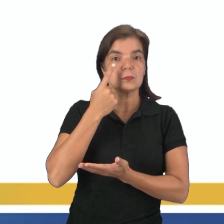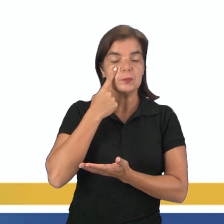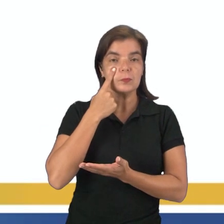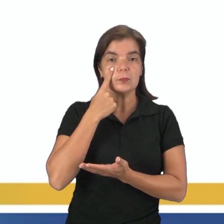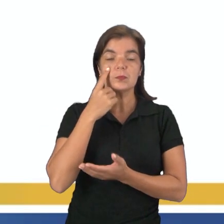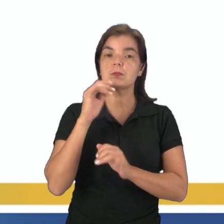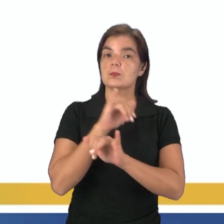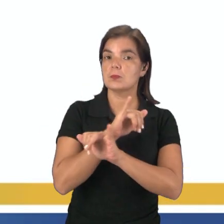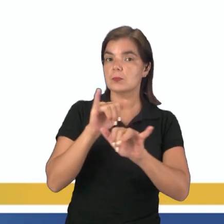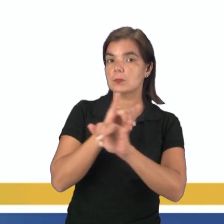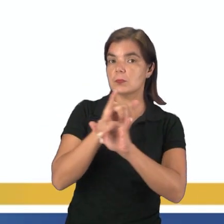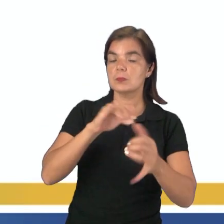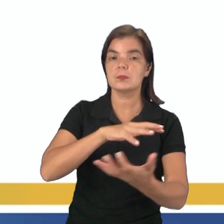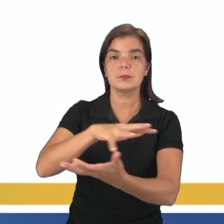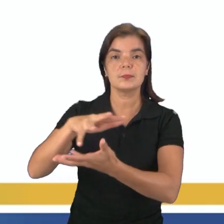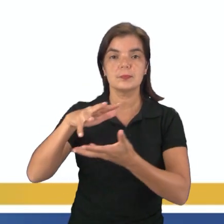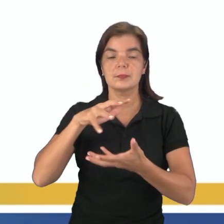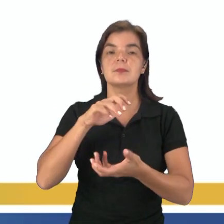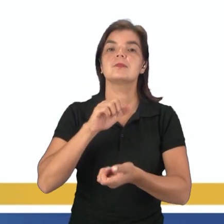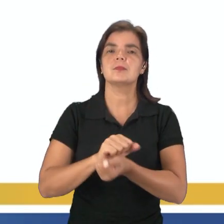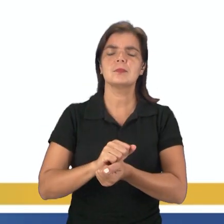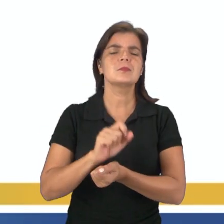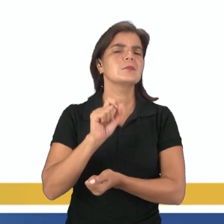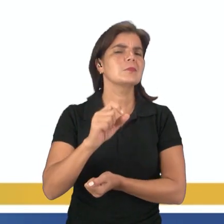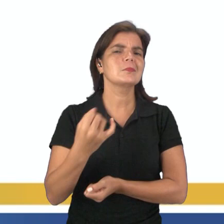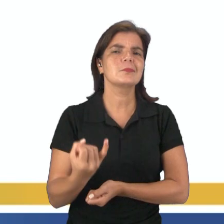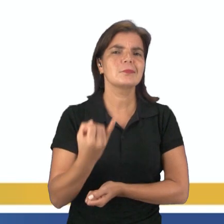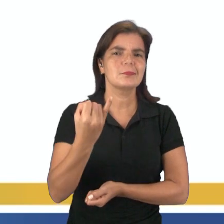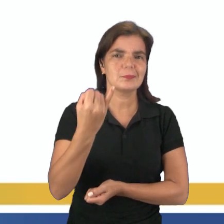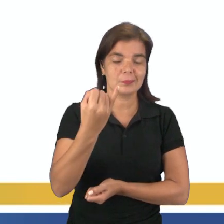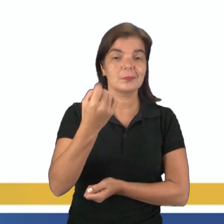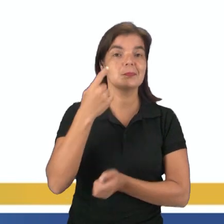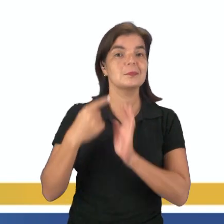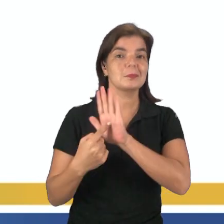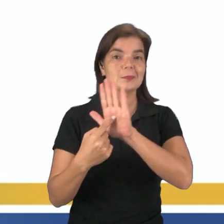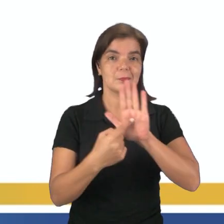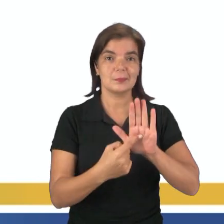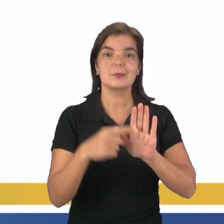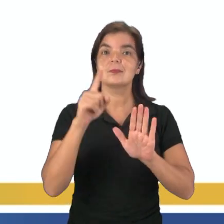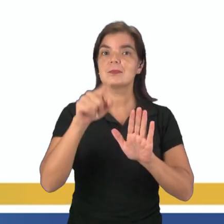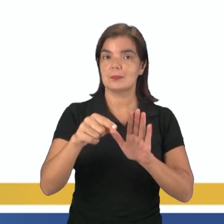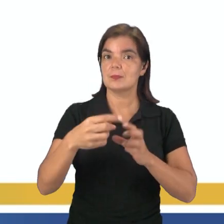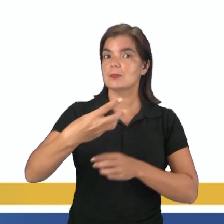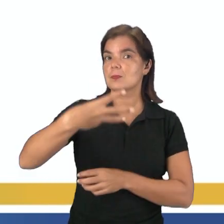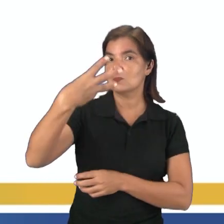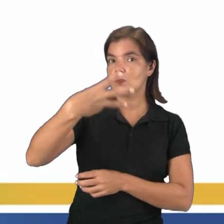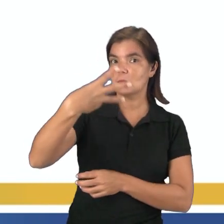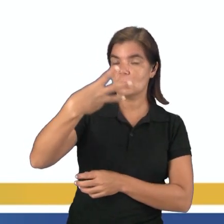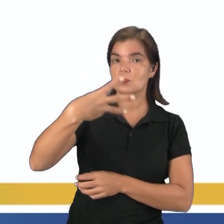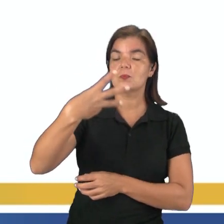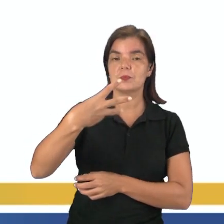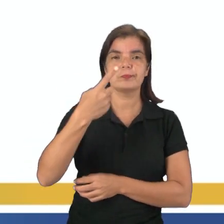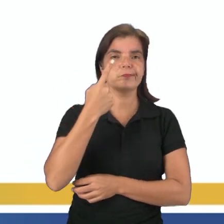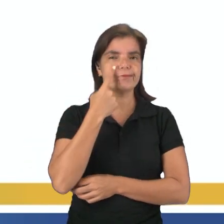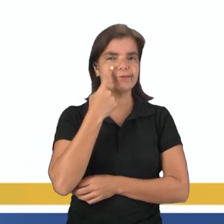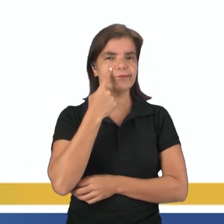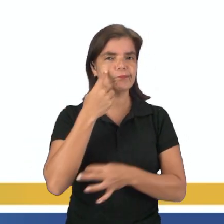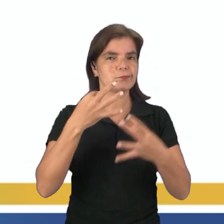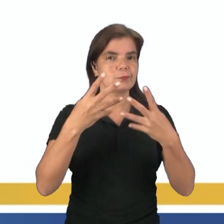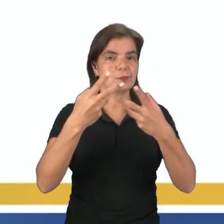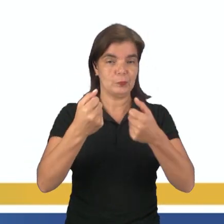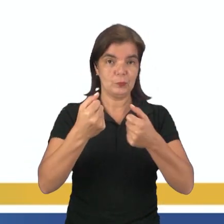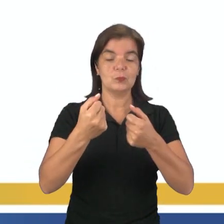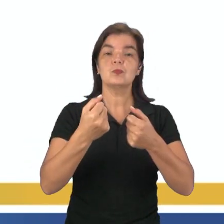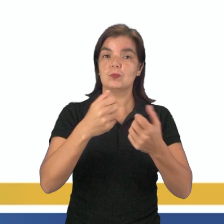informações sobre o nosso planeta, sobre o planeta Terra. O é importante a gente destacar? Ele é o terceiro, se a gente for ver todos